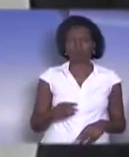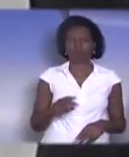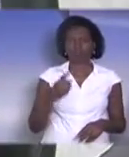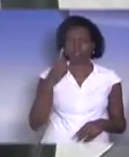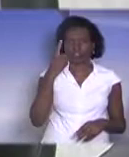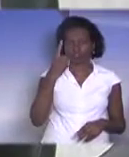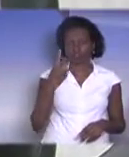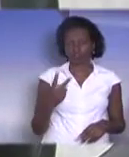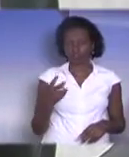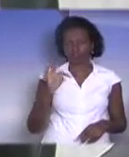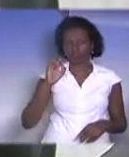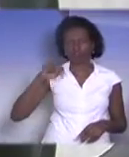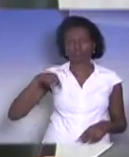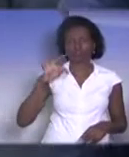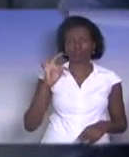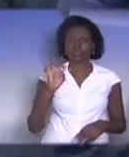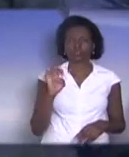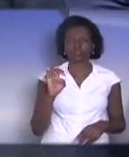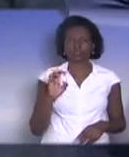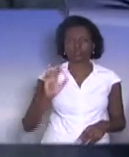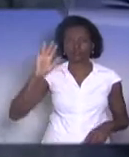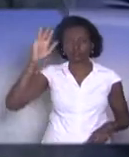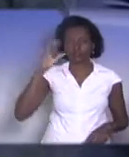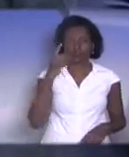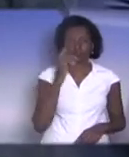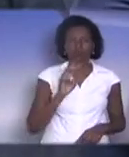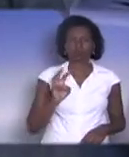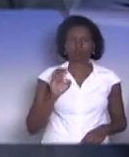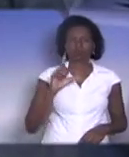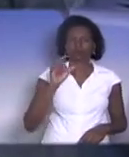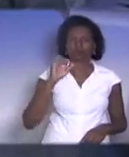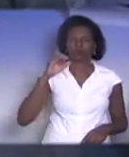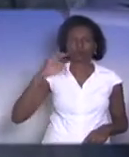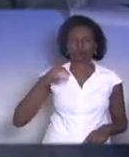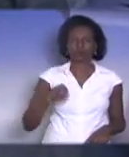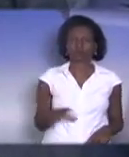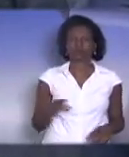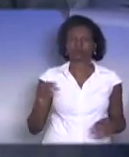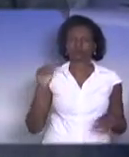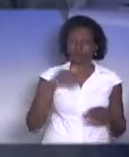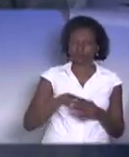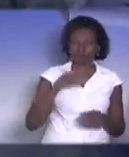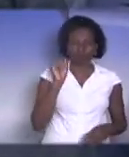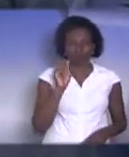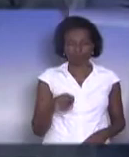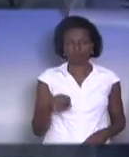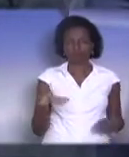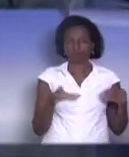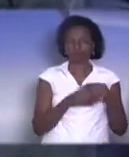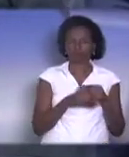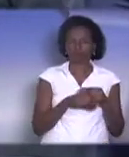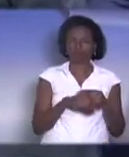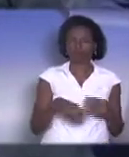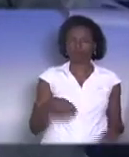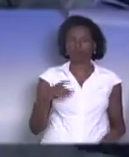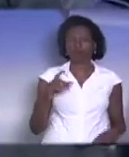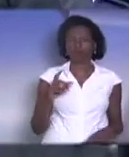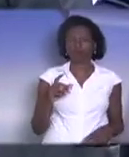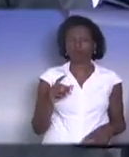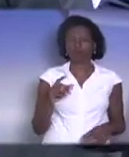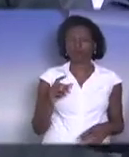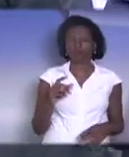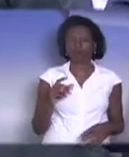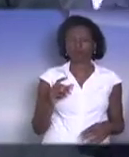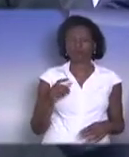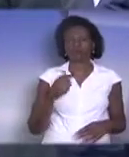tenente. Está registrado o voto de vossa excelência. Pela ordem, deputado Wellington Moura. Votar favorável às emendas aglutinativas, não sou eu, como